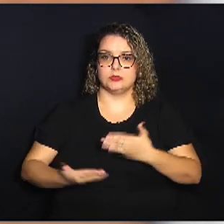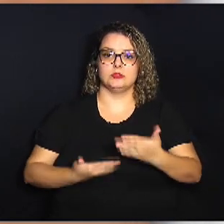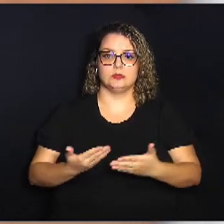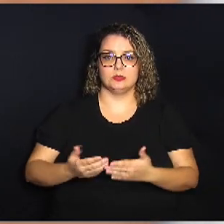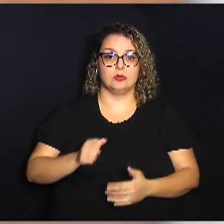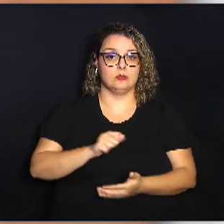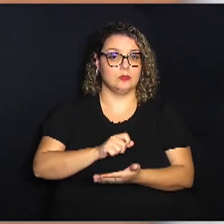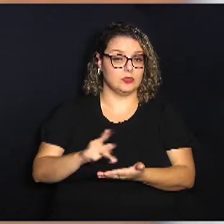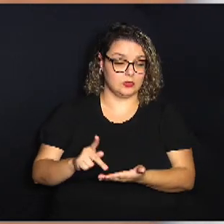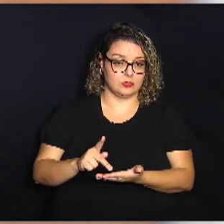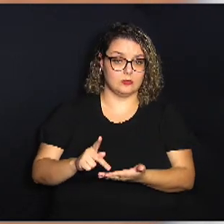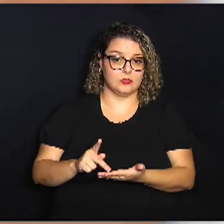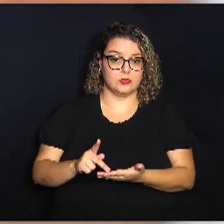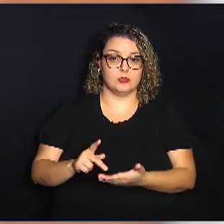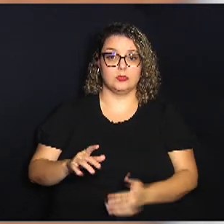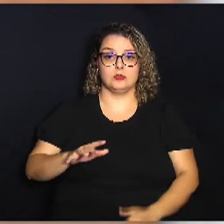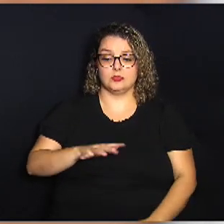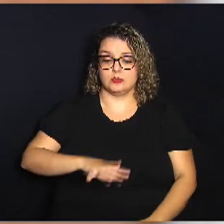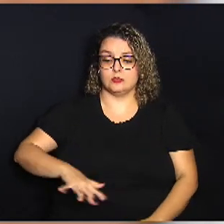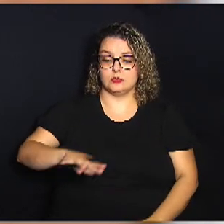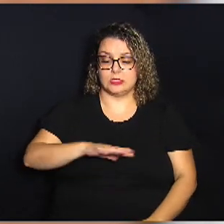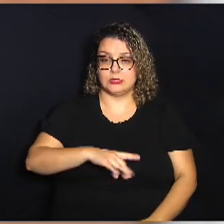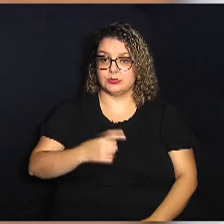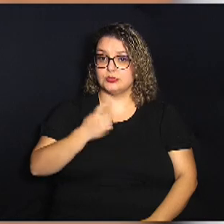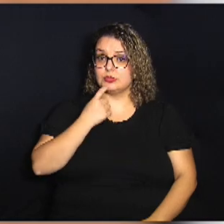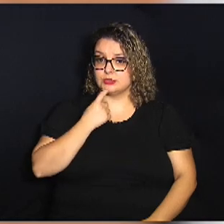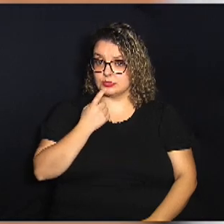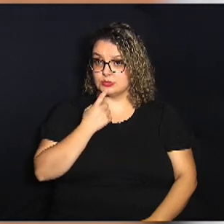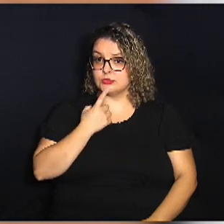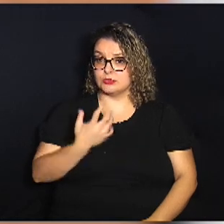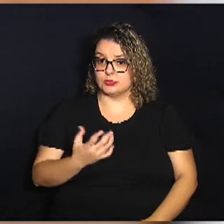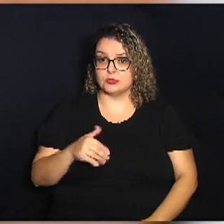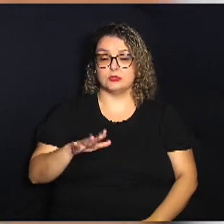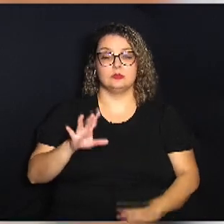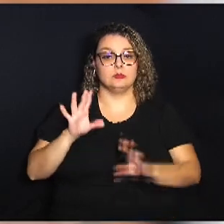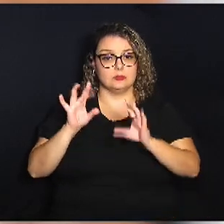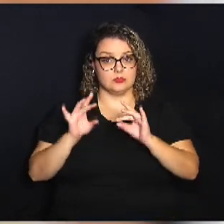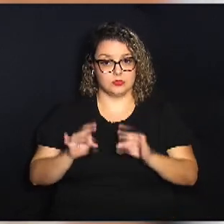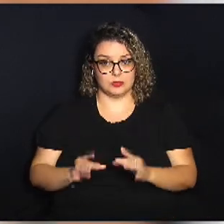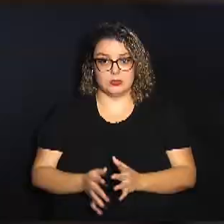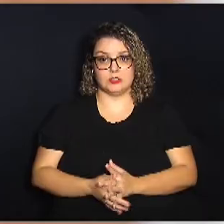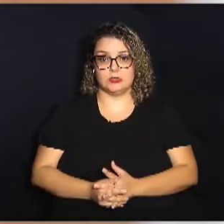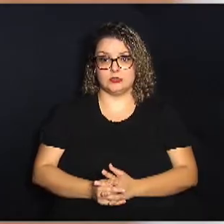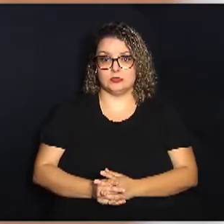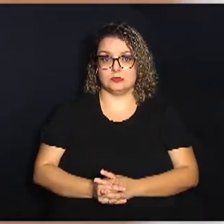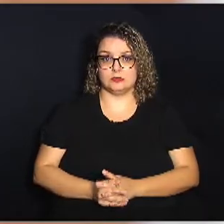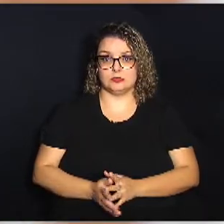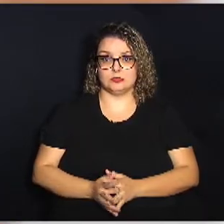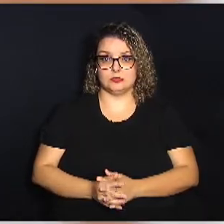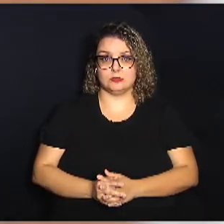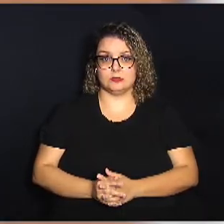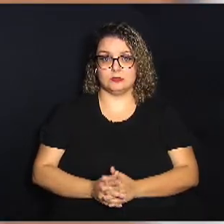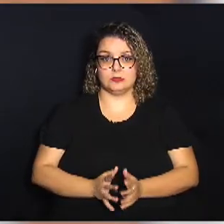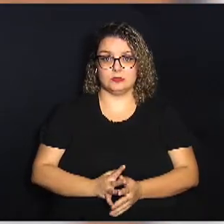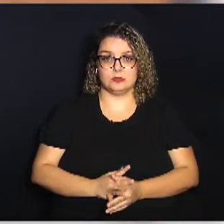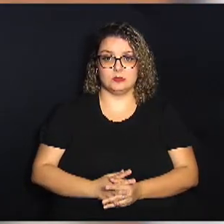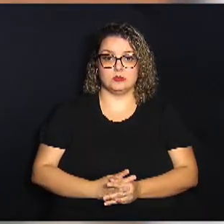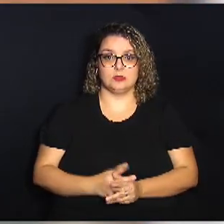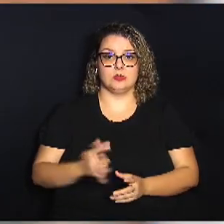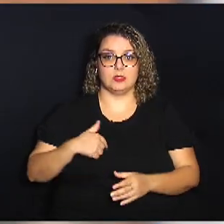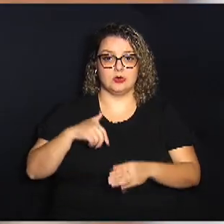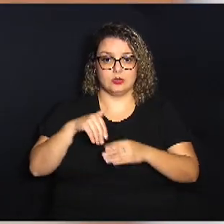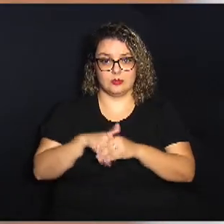aplicativo no âmbito do município de Campinas e da outras providências eu acompanho